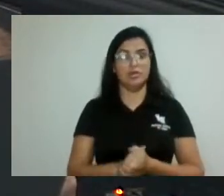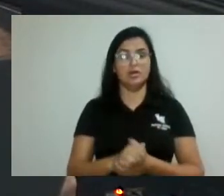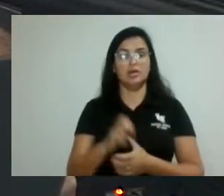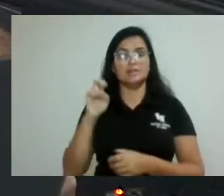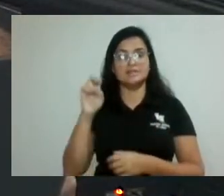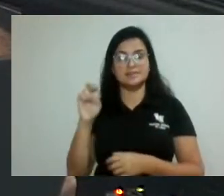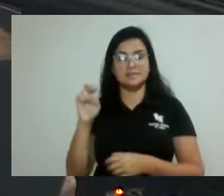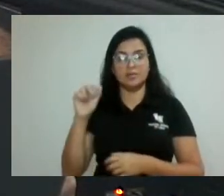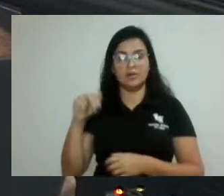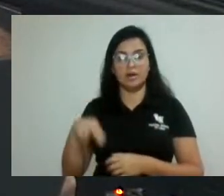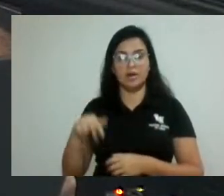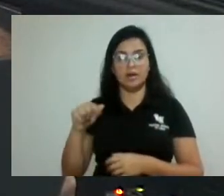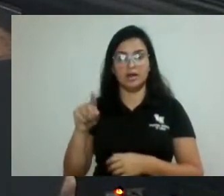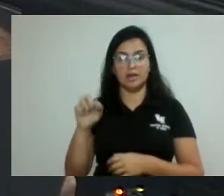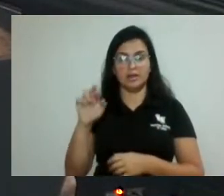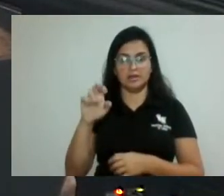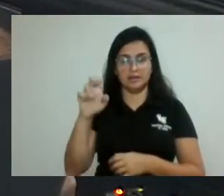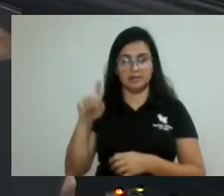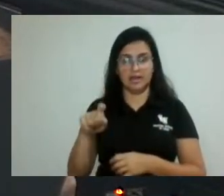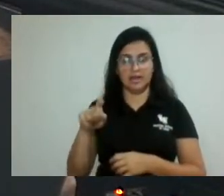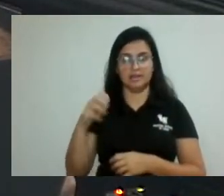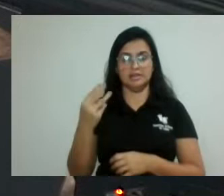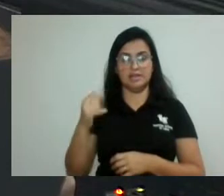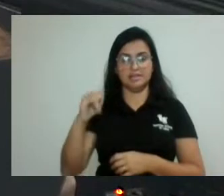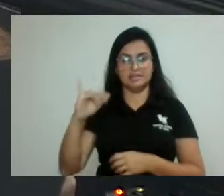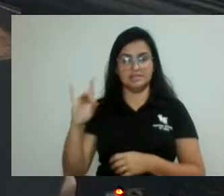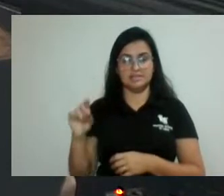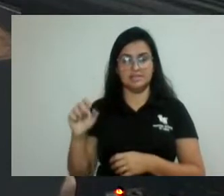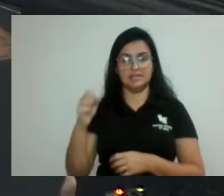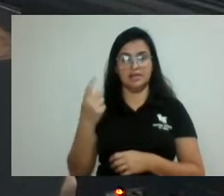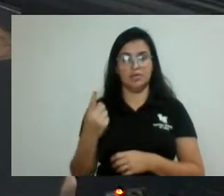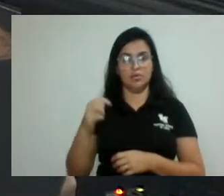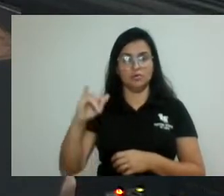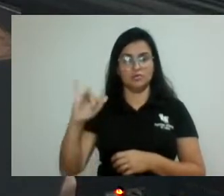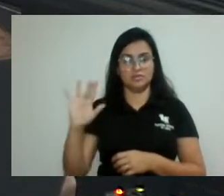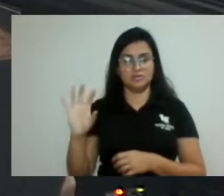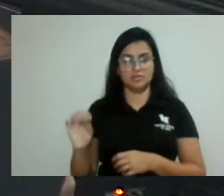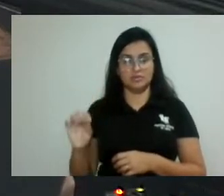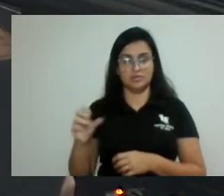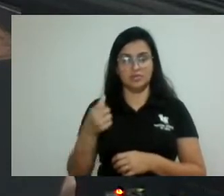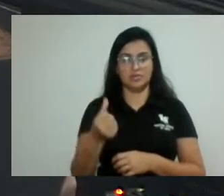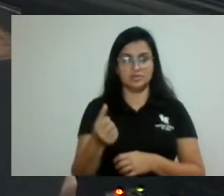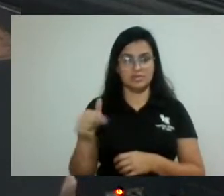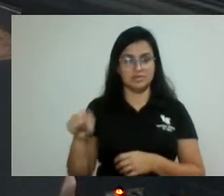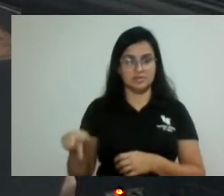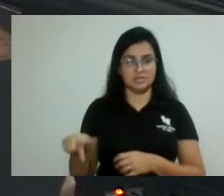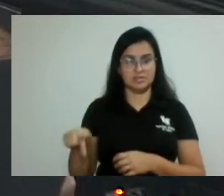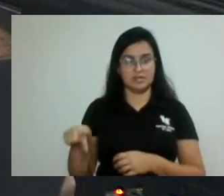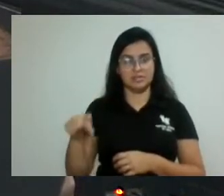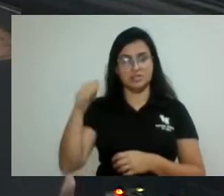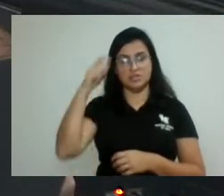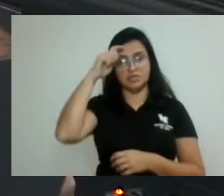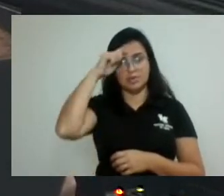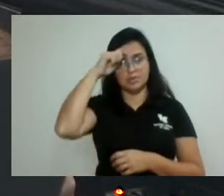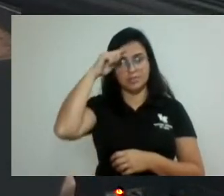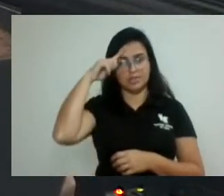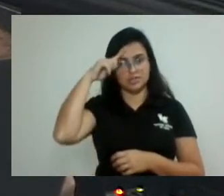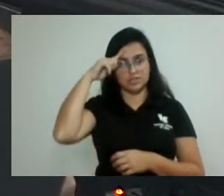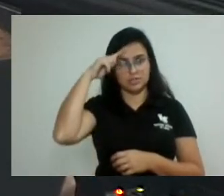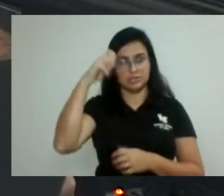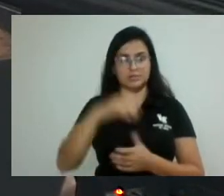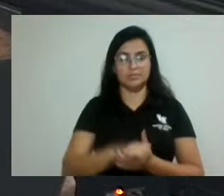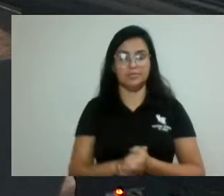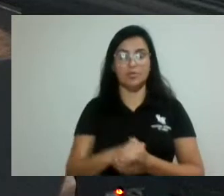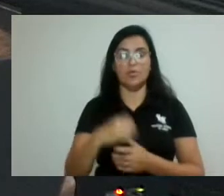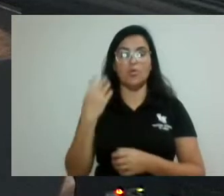3, Cido Oliveira. 1, Cido Reis. 67, 67, Bejane Júnior. 4, Sargento Melo Casal.